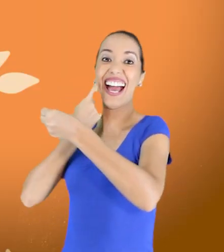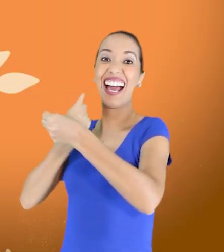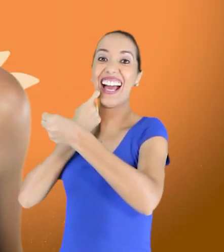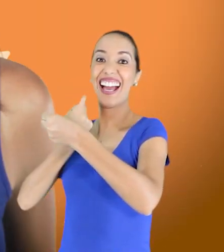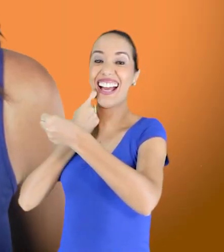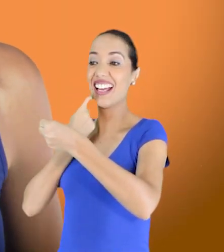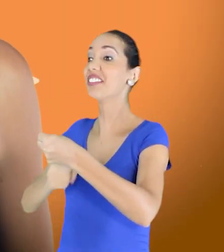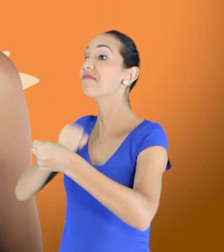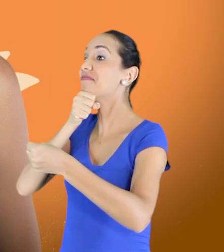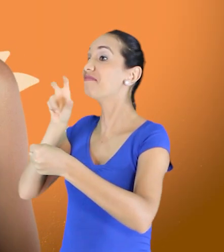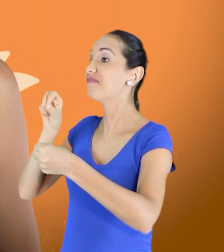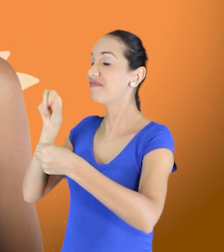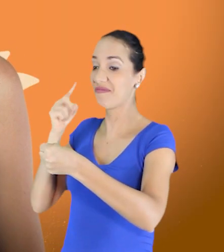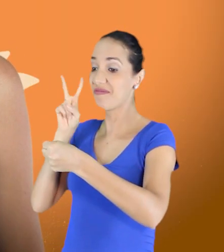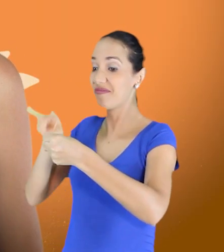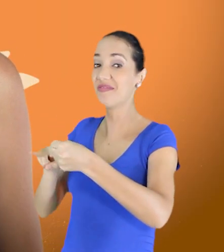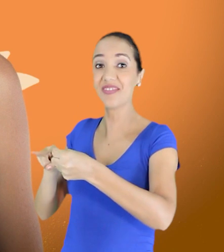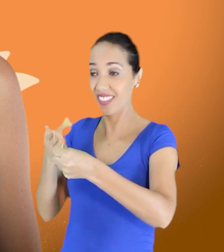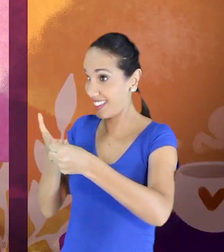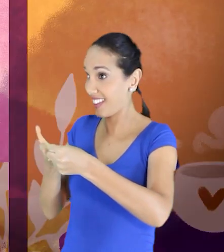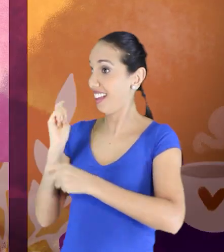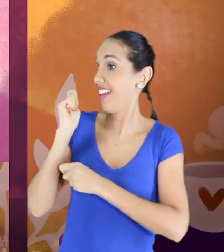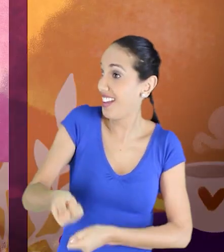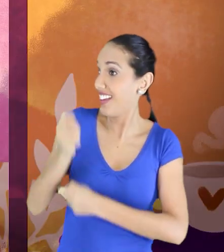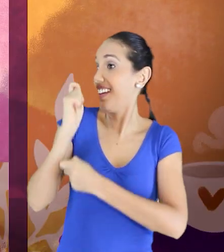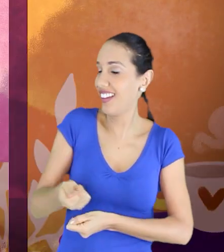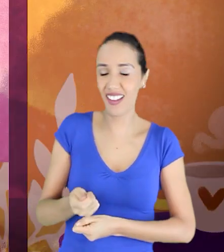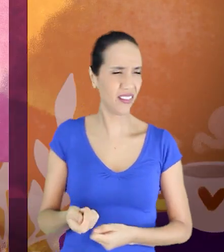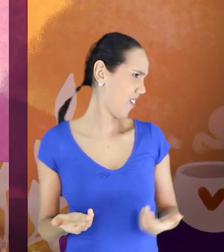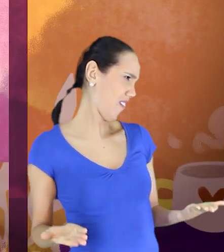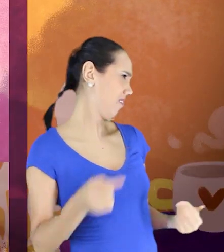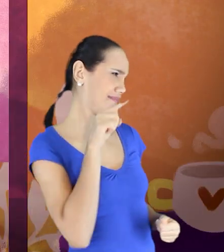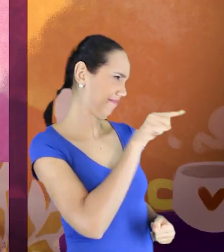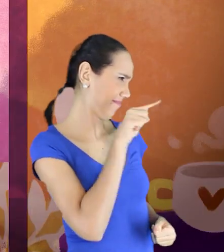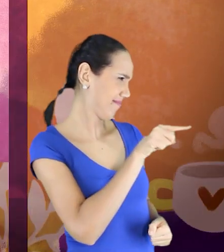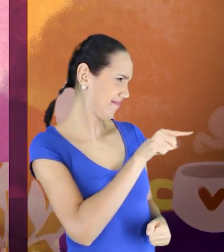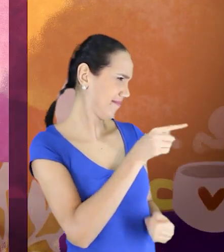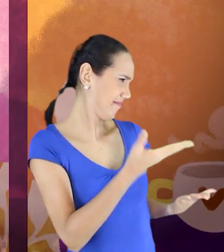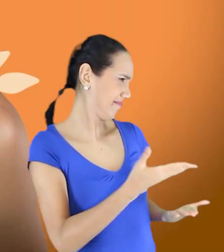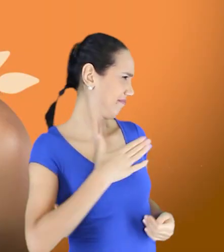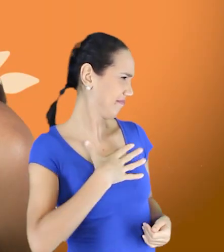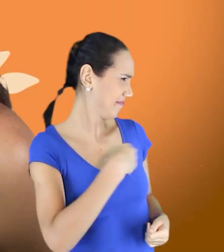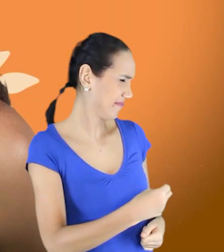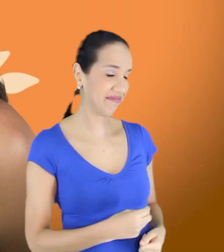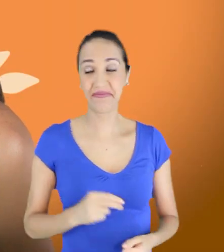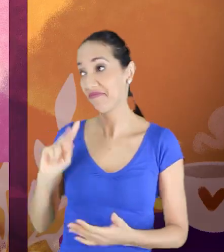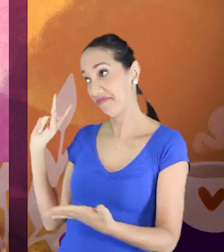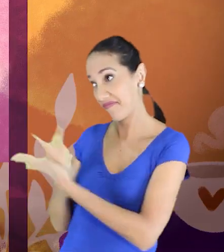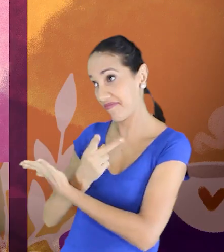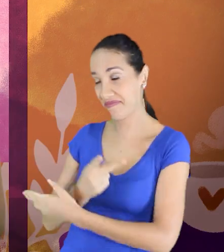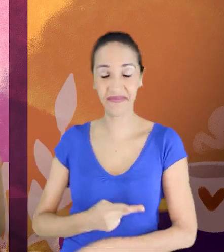Vovó, adivinha quem pescou essa trairinha? Ora, quem mais? Você, minha filha! Errou!